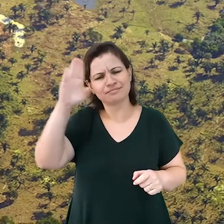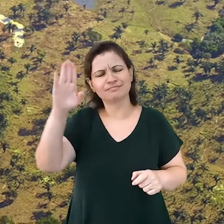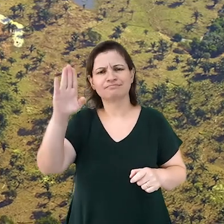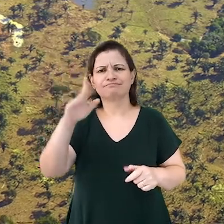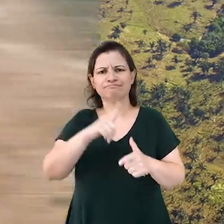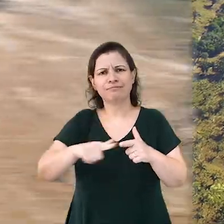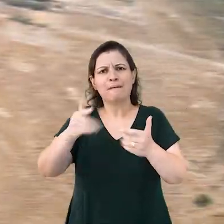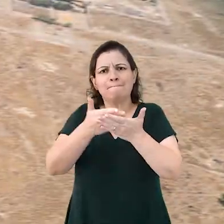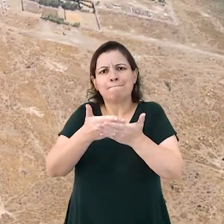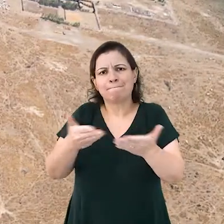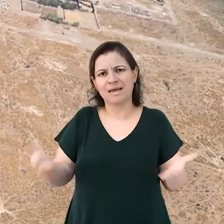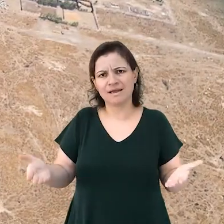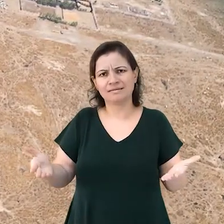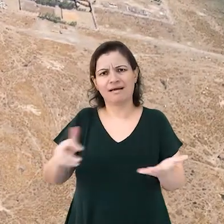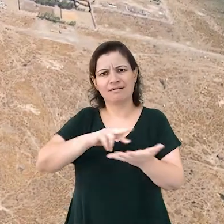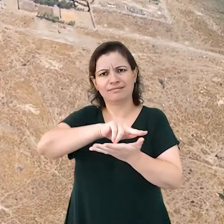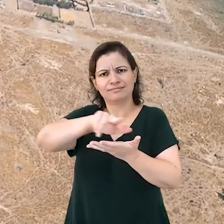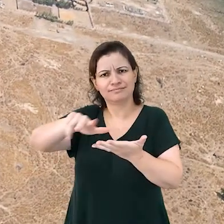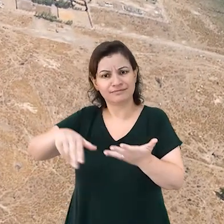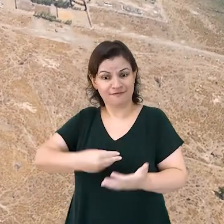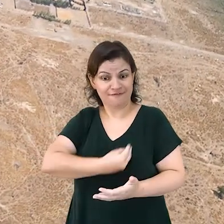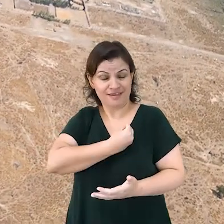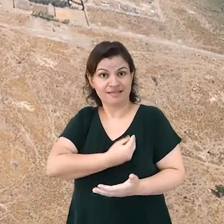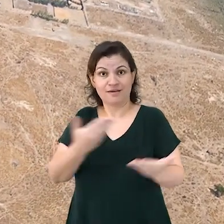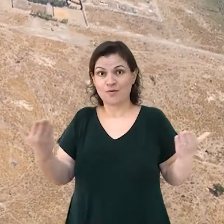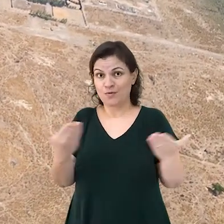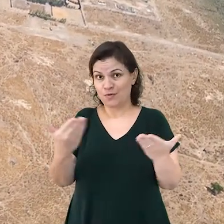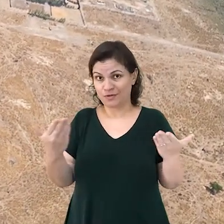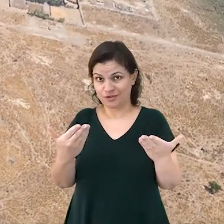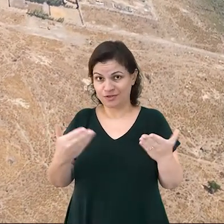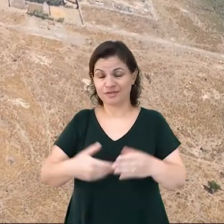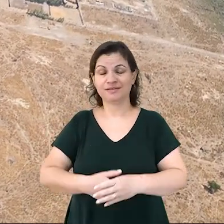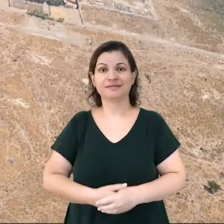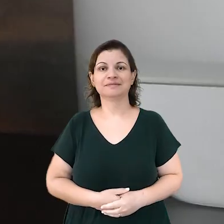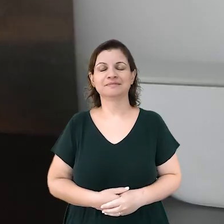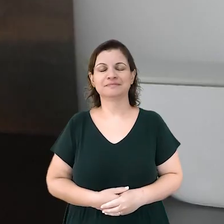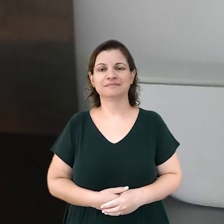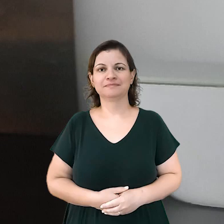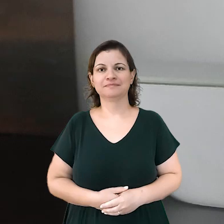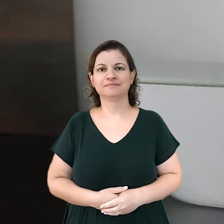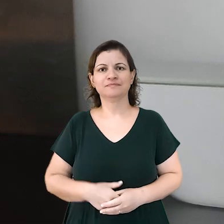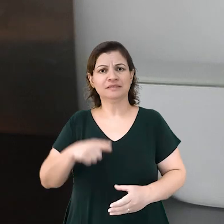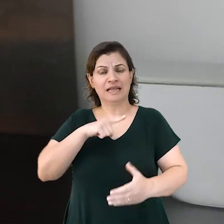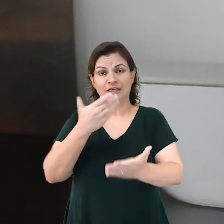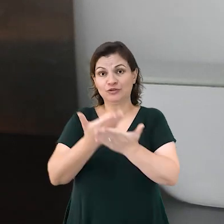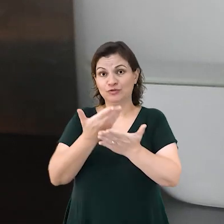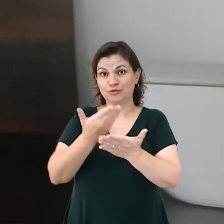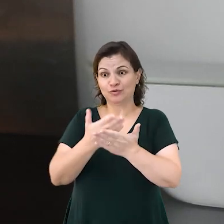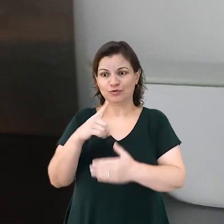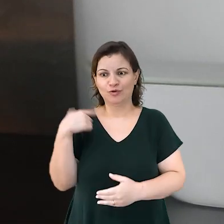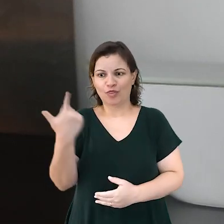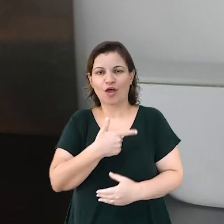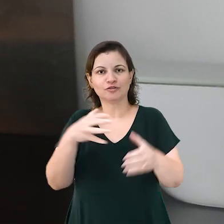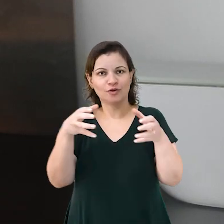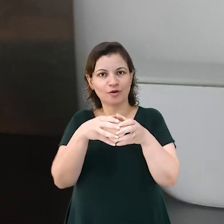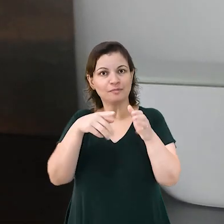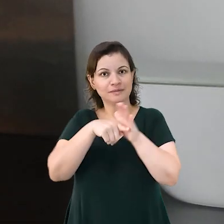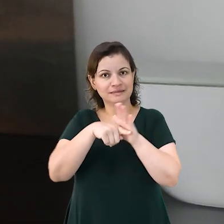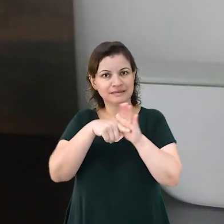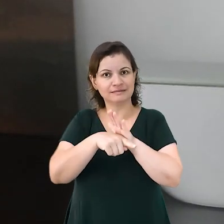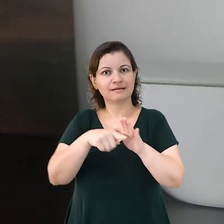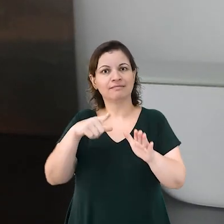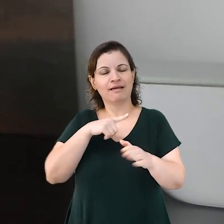maiores causas de perda de biodiversidade atualmente. Os estudos do nosso grupo de